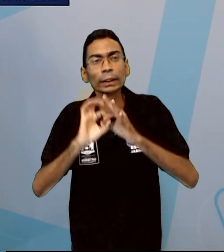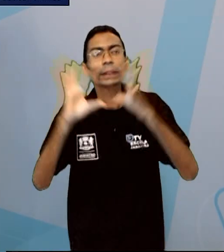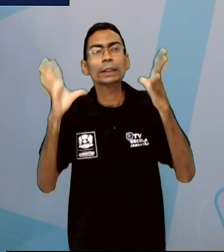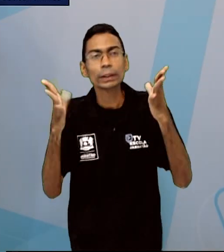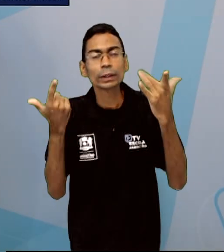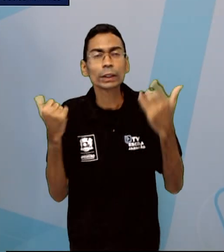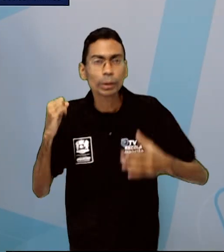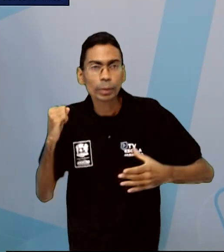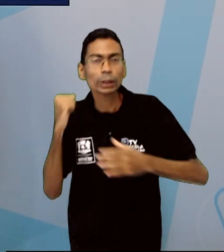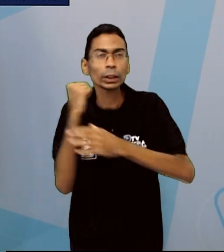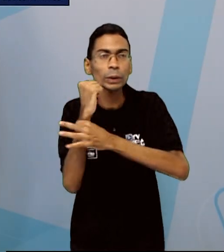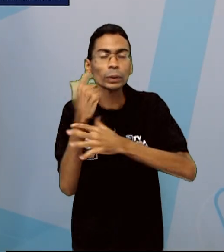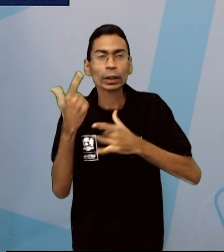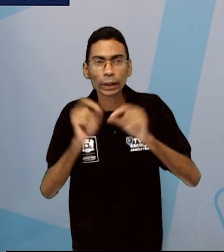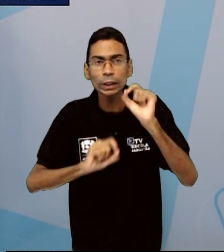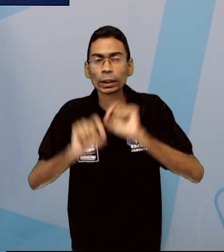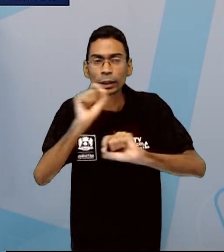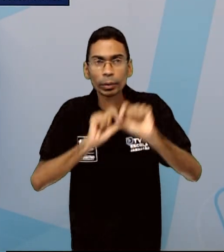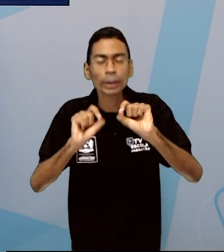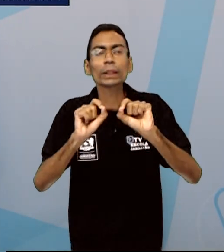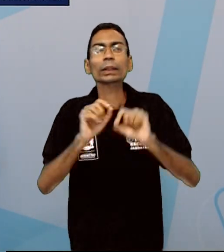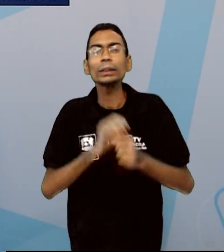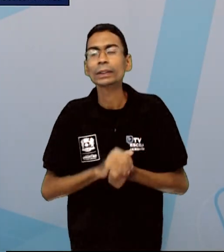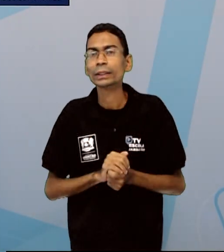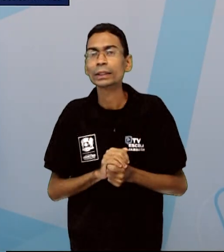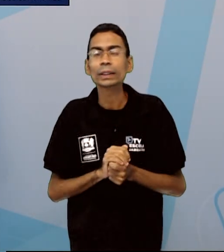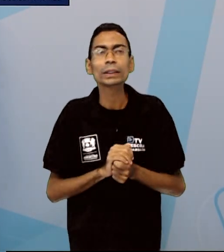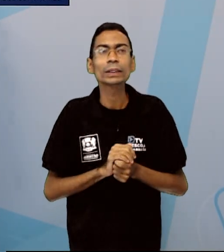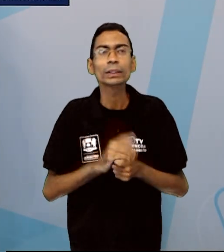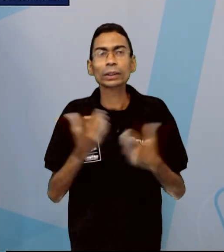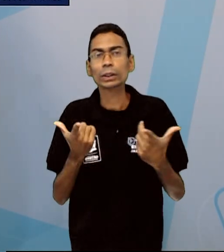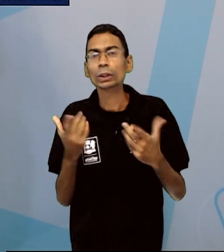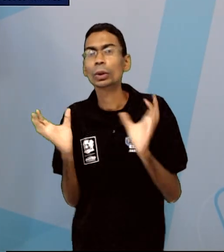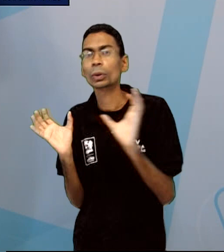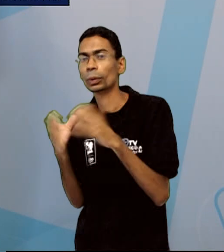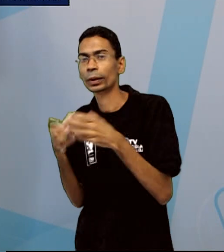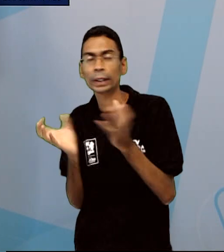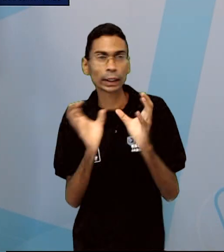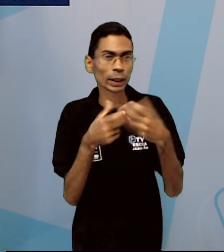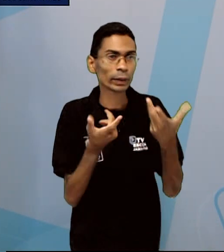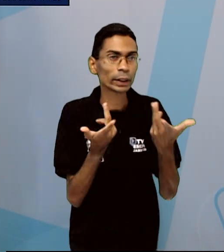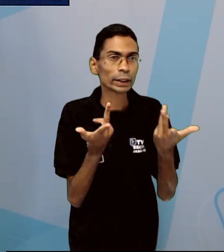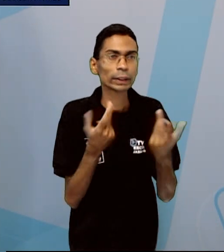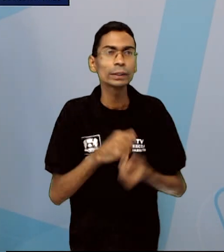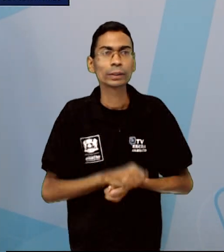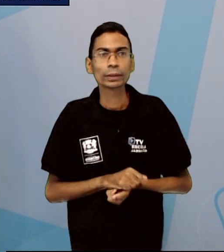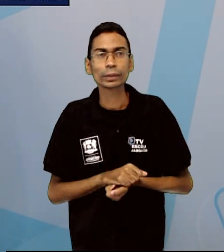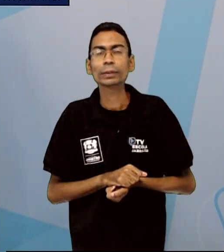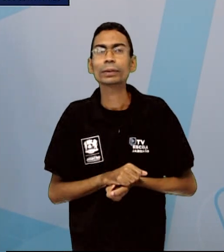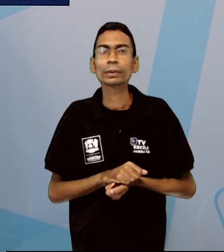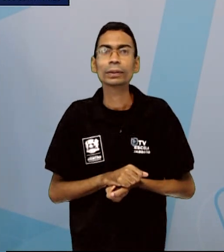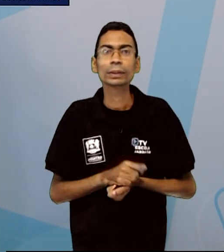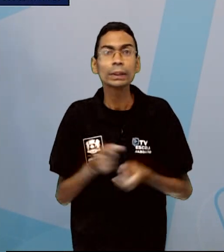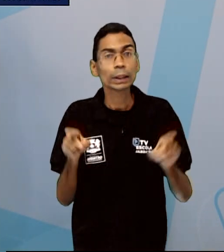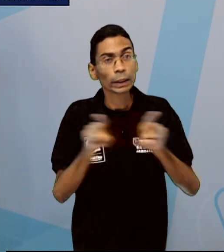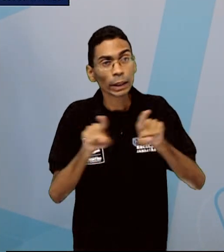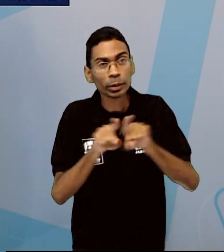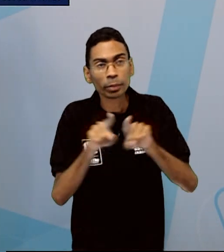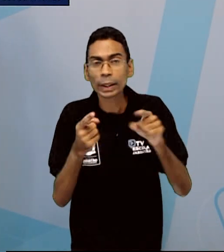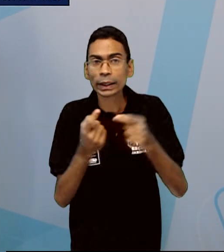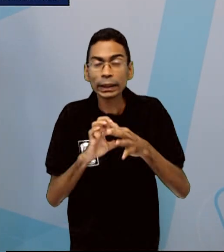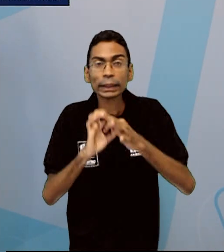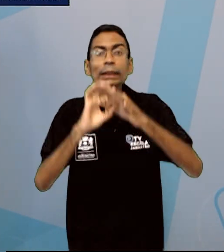e coletiva. Direitos políticos, livre expressão do pensamento e